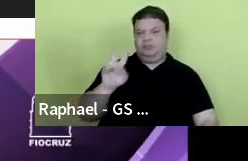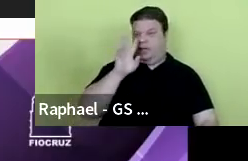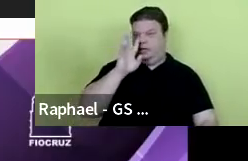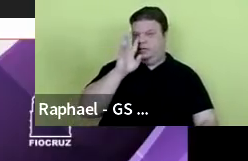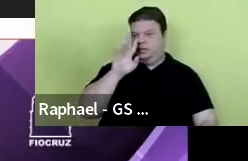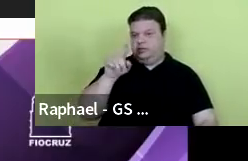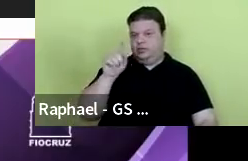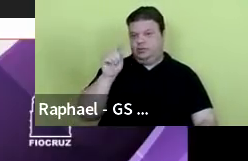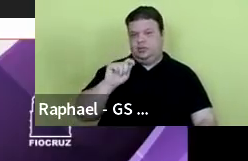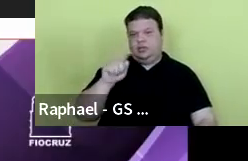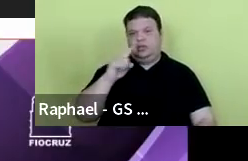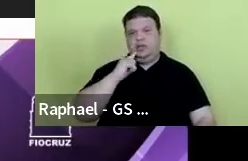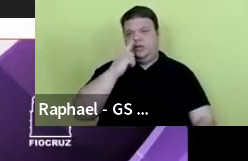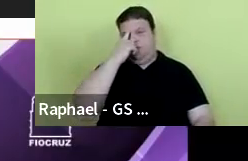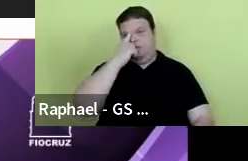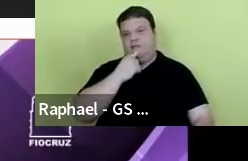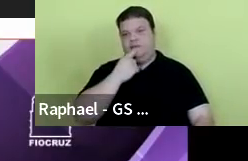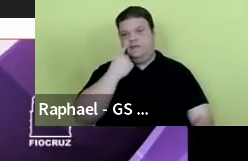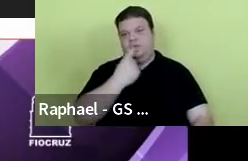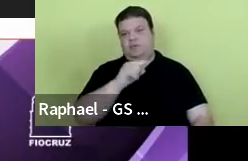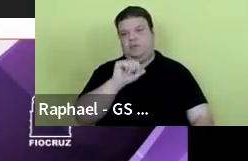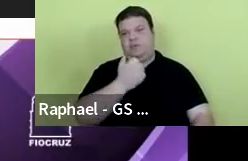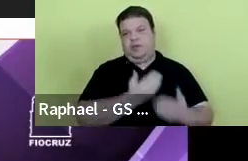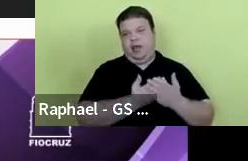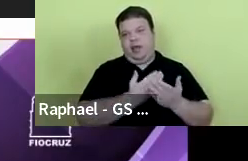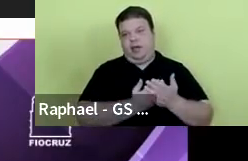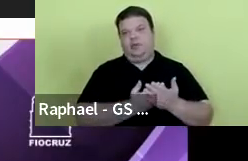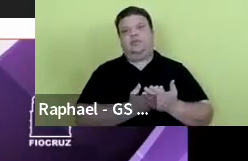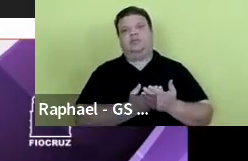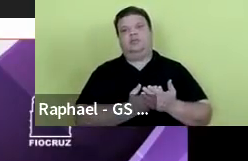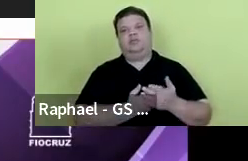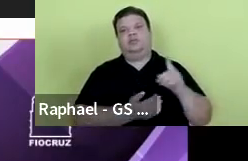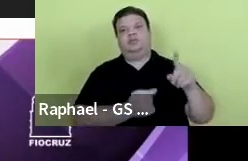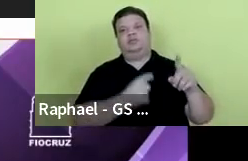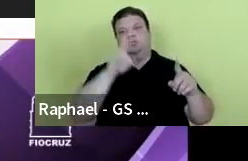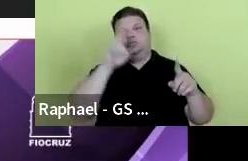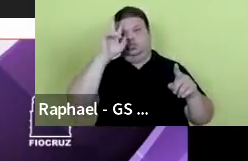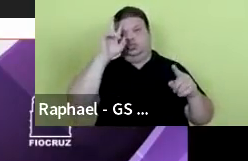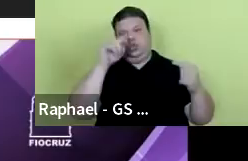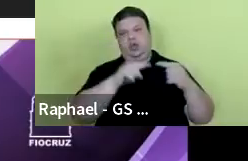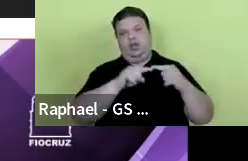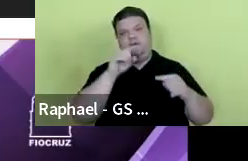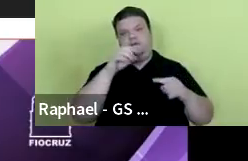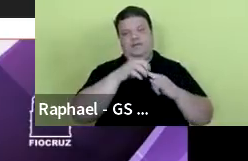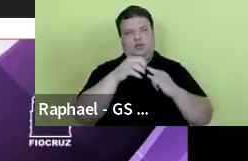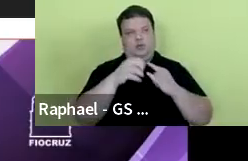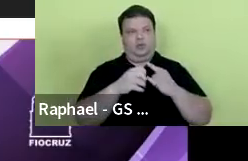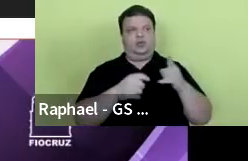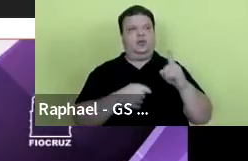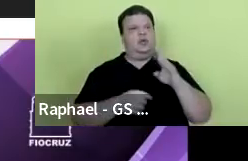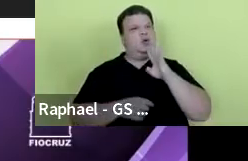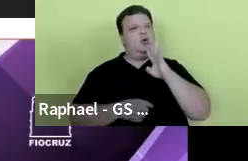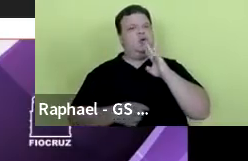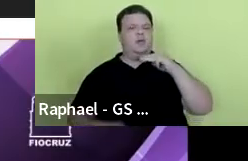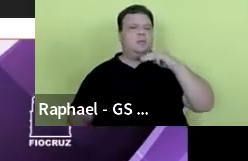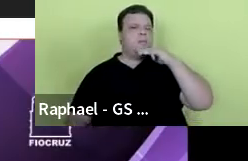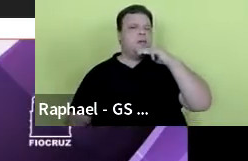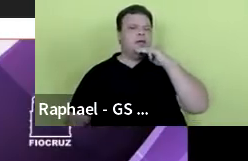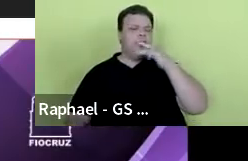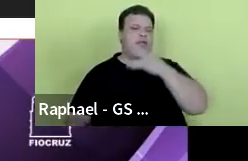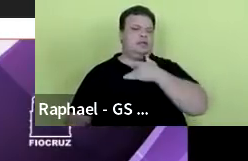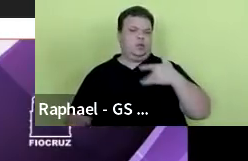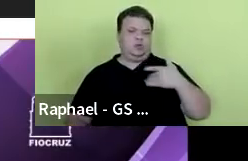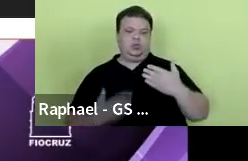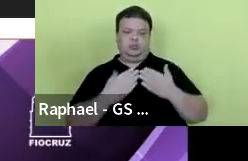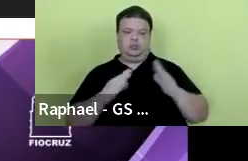essa, ficou a edição dessa primeira aula sobre a história da Fiocruz, conhecendo Manguinha Saúde Pública no Brasil, mas